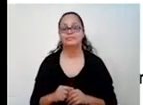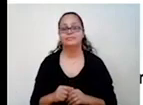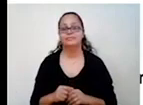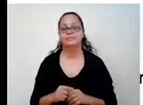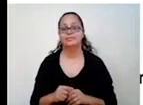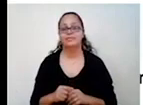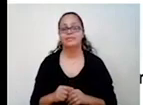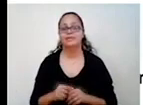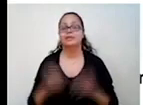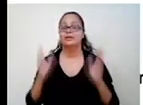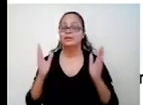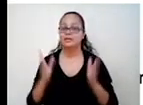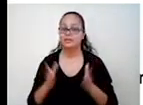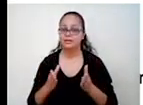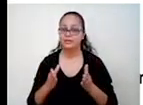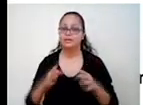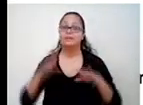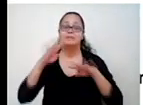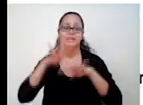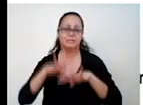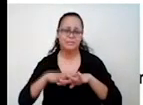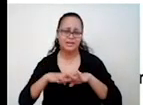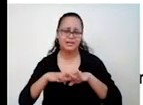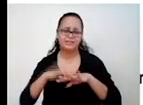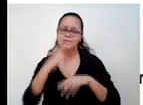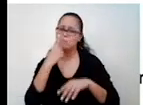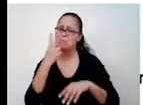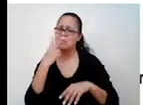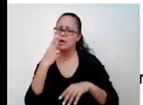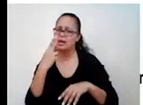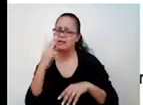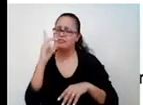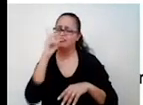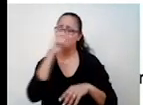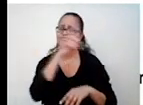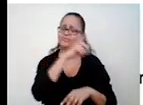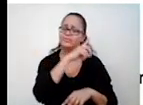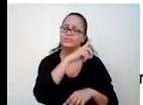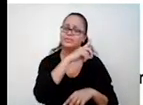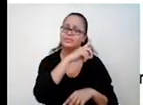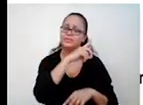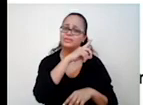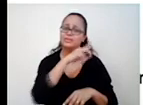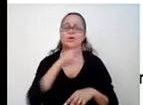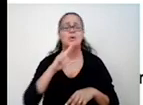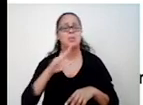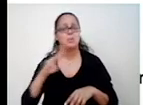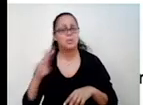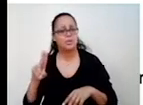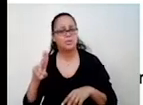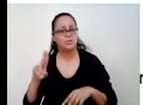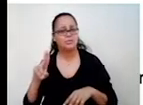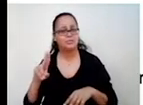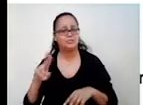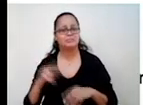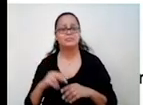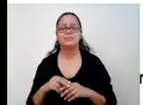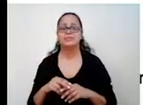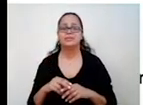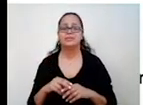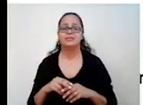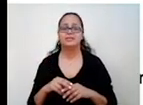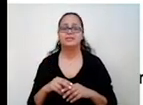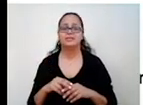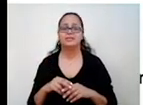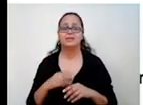Olhando o primeiro momento, sempre na matemática o primeiro momento, parece que é difícil. Os nomes são nossos, soma